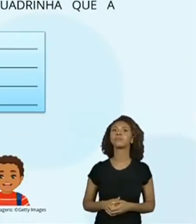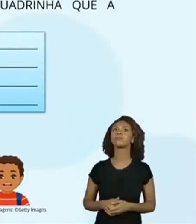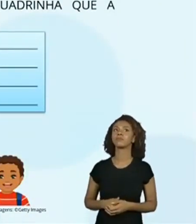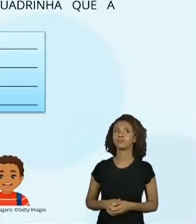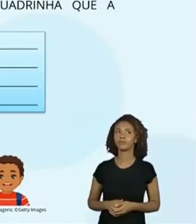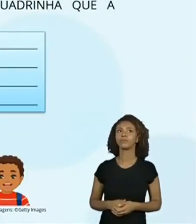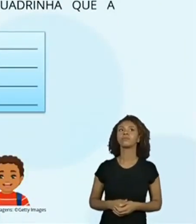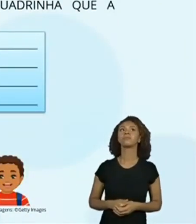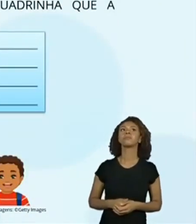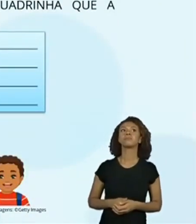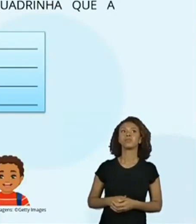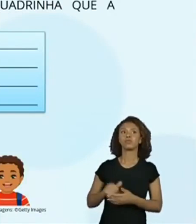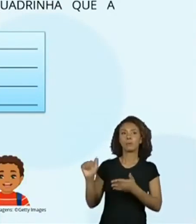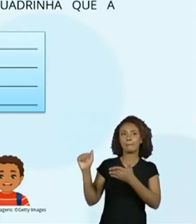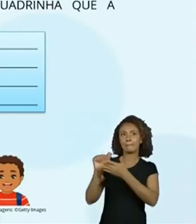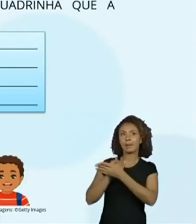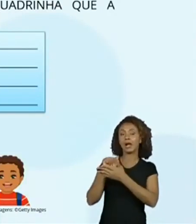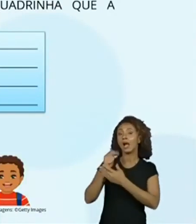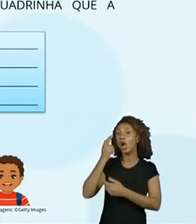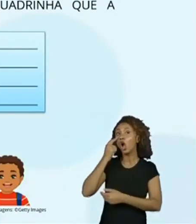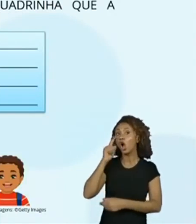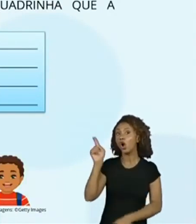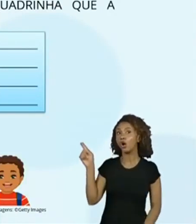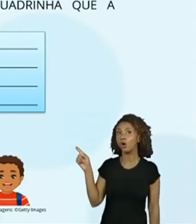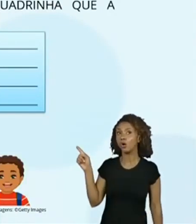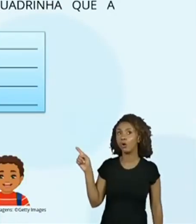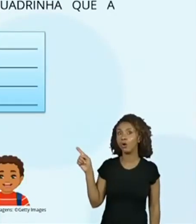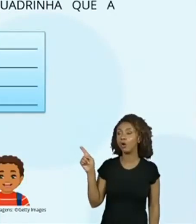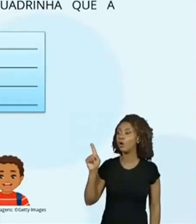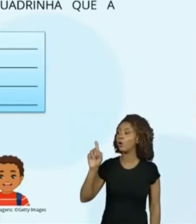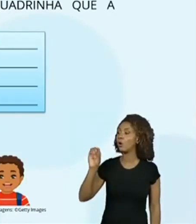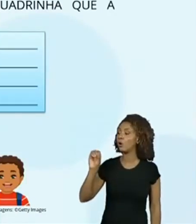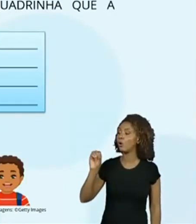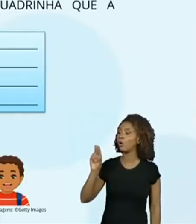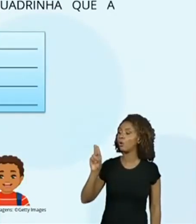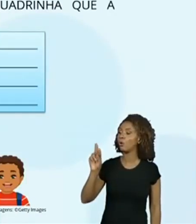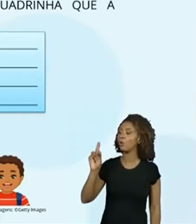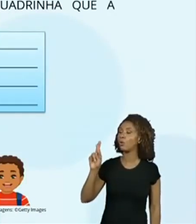muito traço. Vamos nessa, quando ela falou da palavra outra, está aqui,